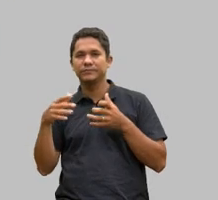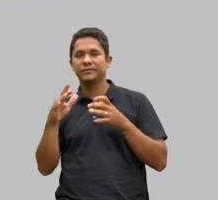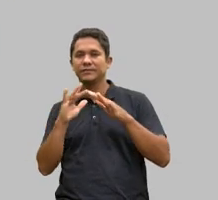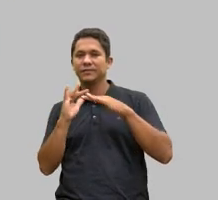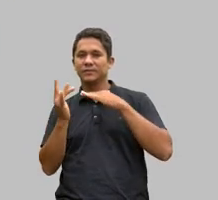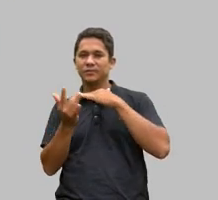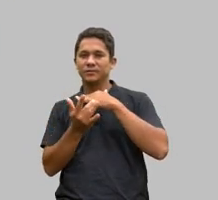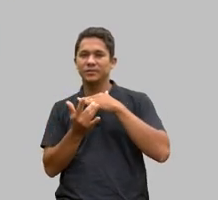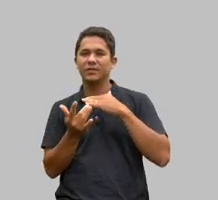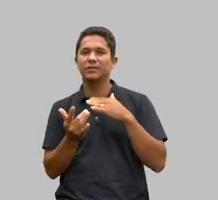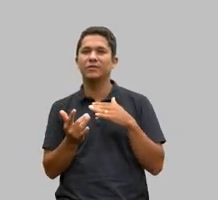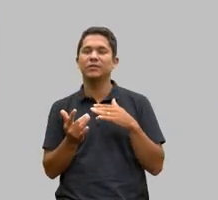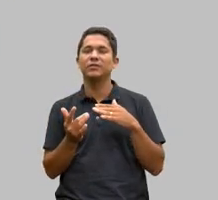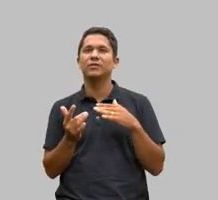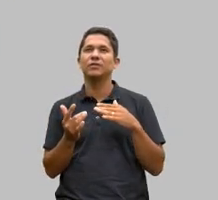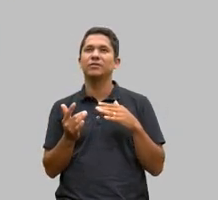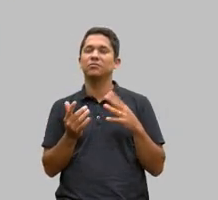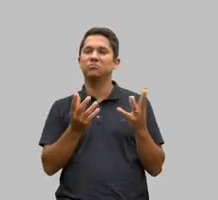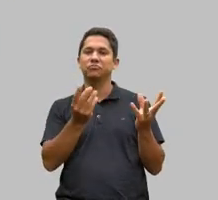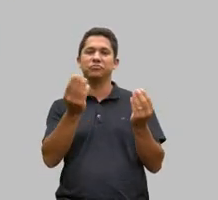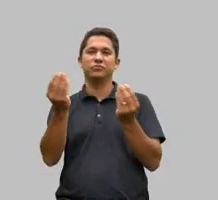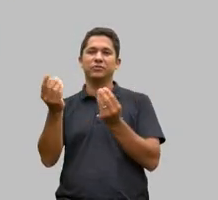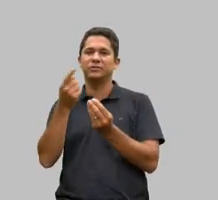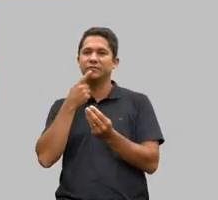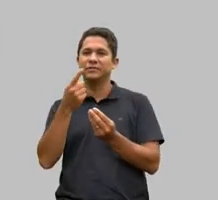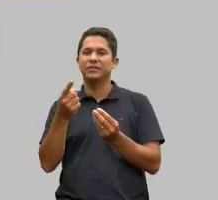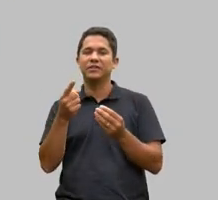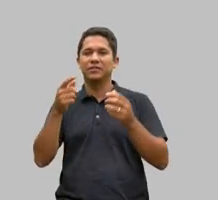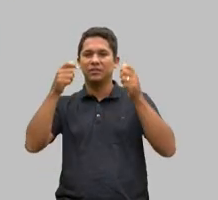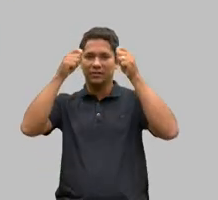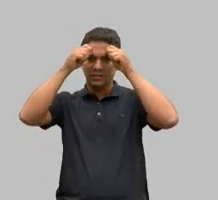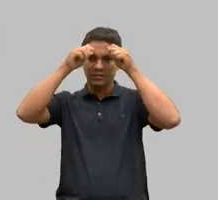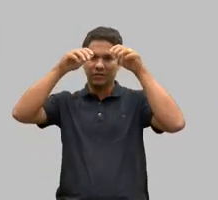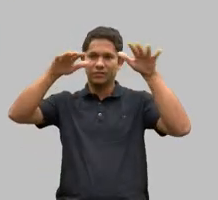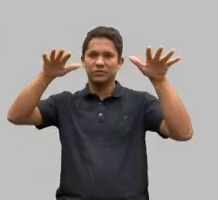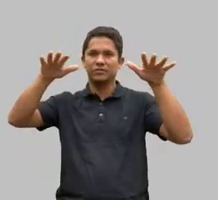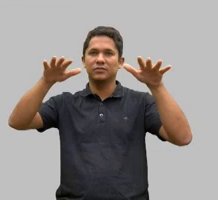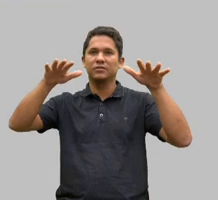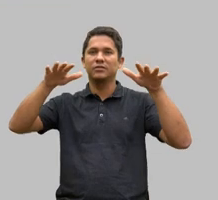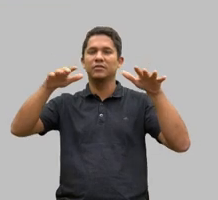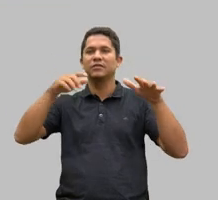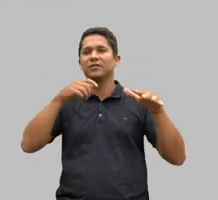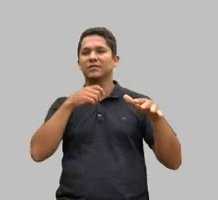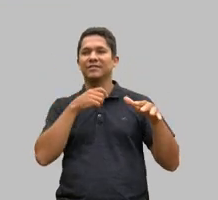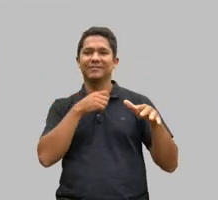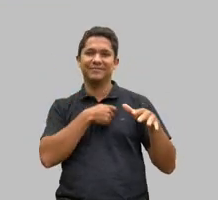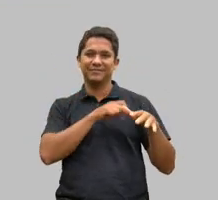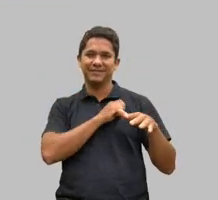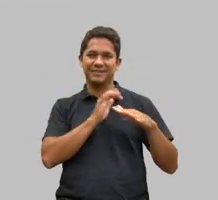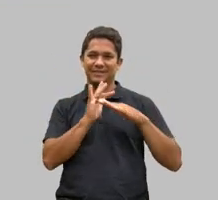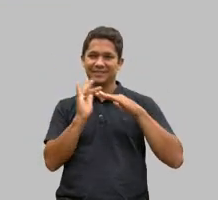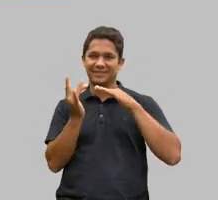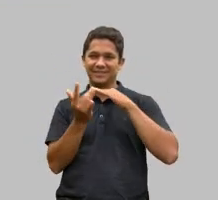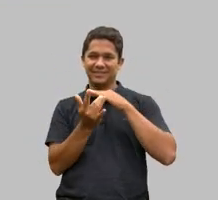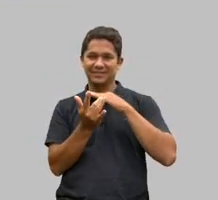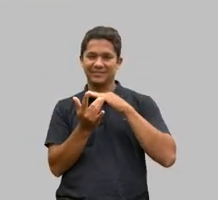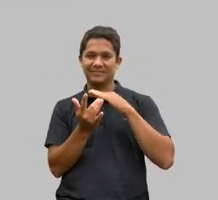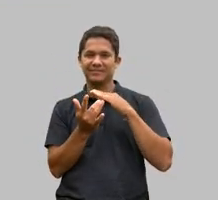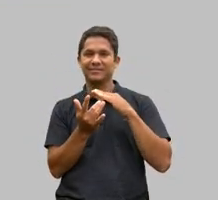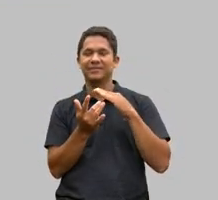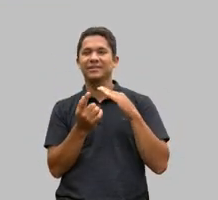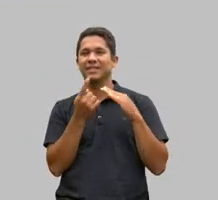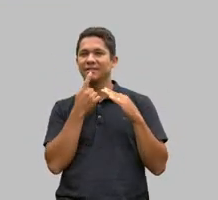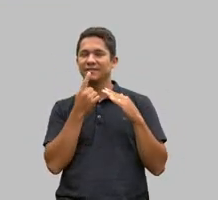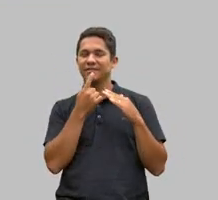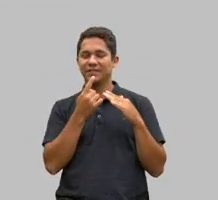de um monte de gente autista com página e um monte de gente autista que fala por si